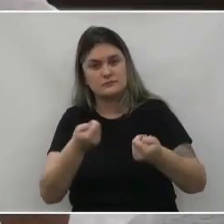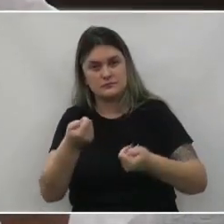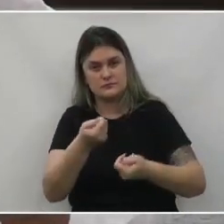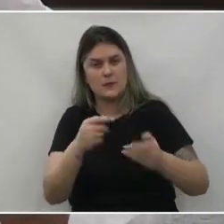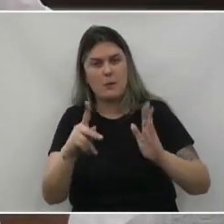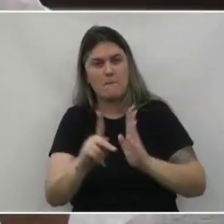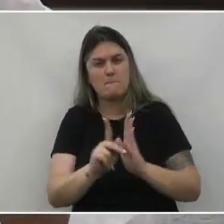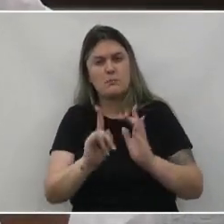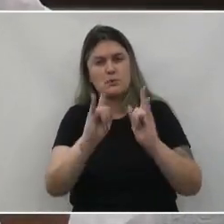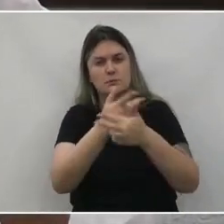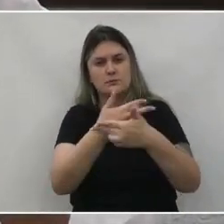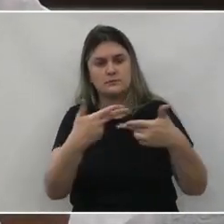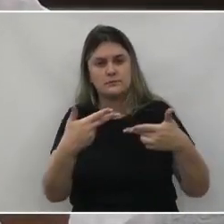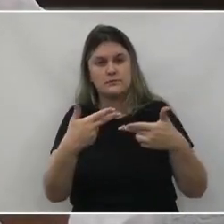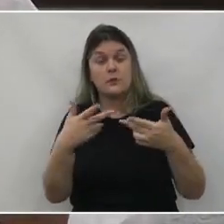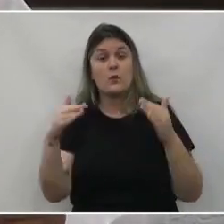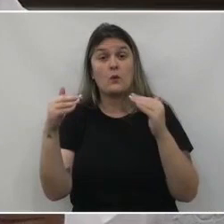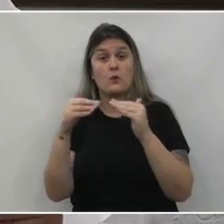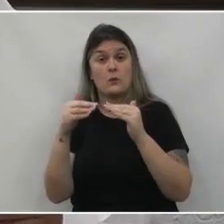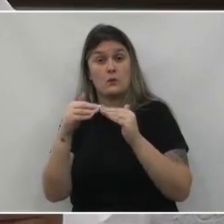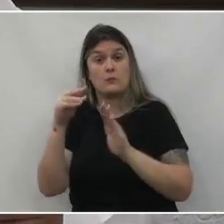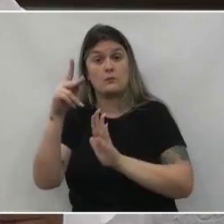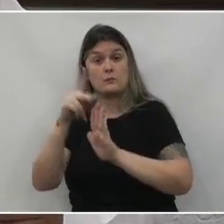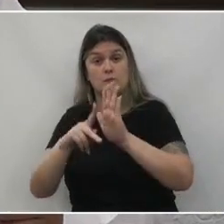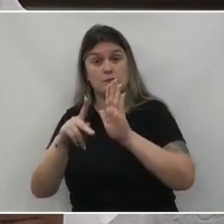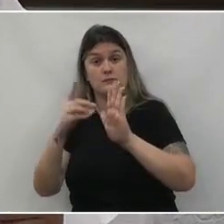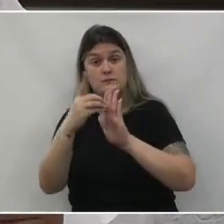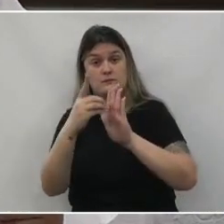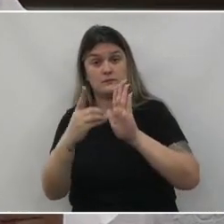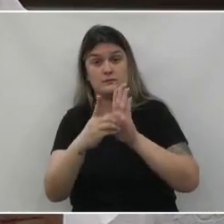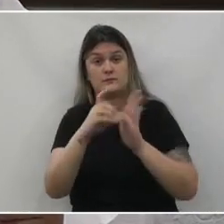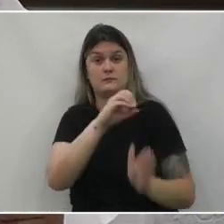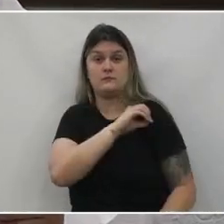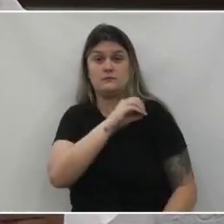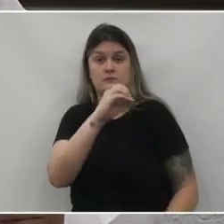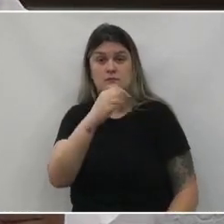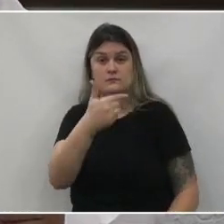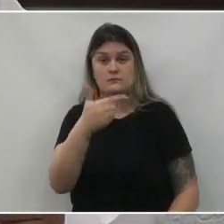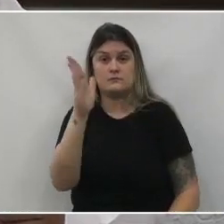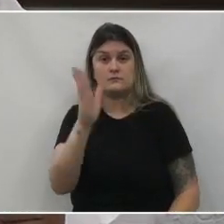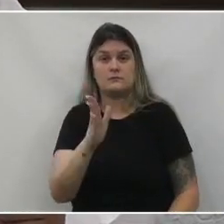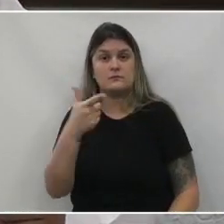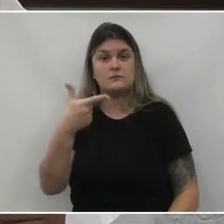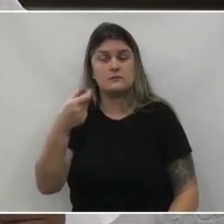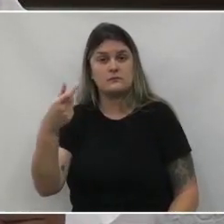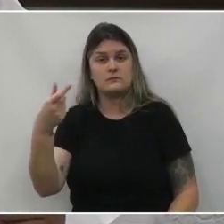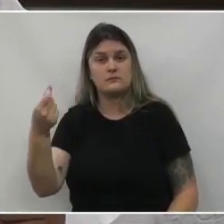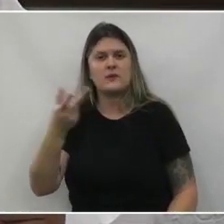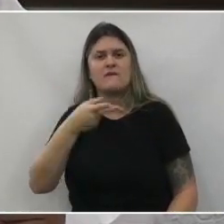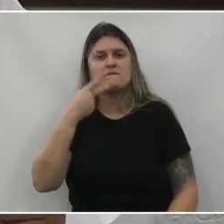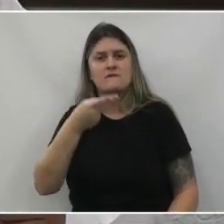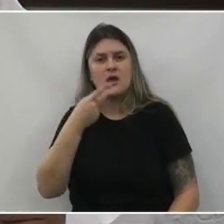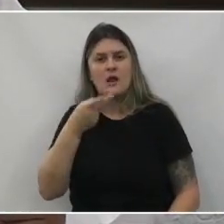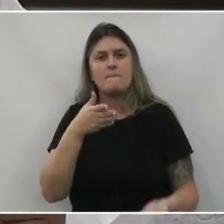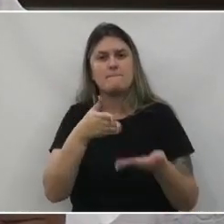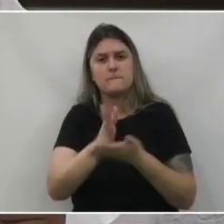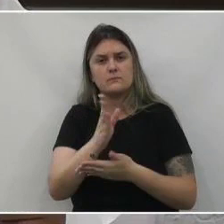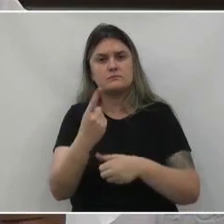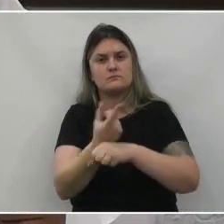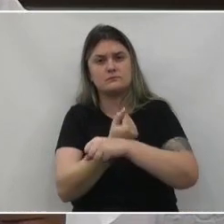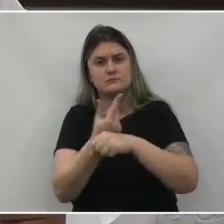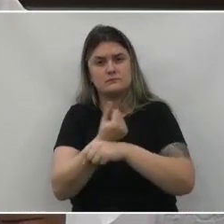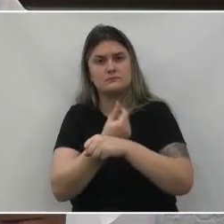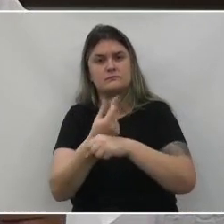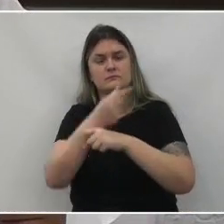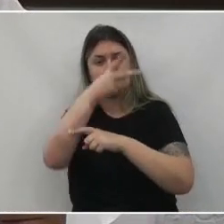patrimônio favorável ao projeto de decreto número 2 barra 2020 dispõe sobre aprovação das contas do poder